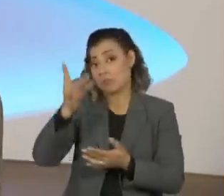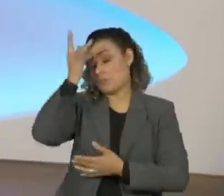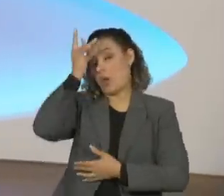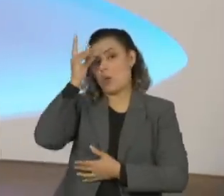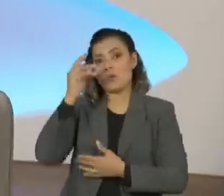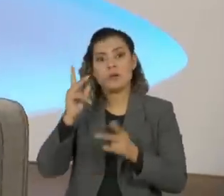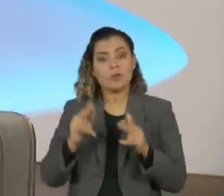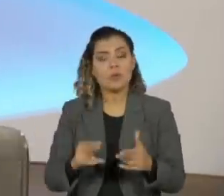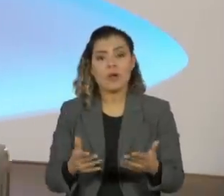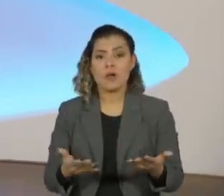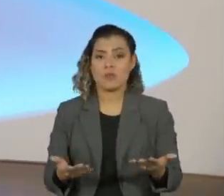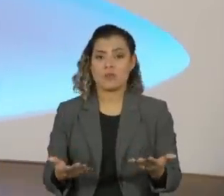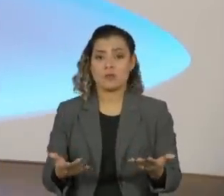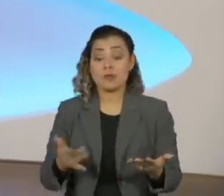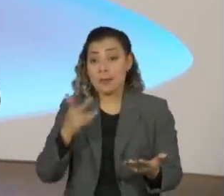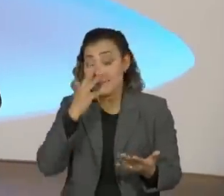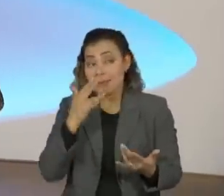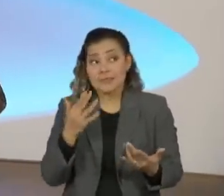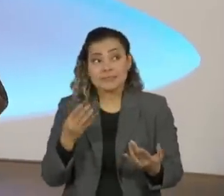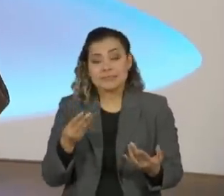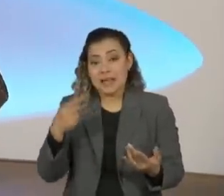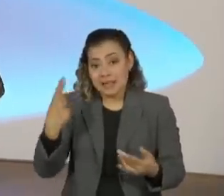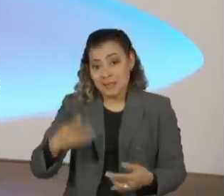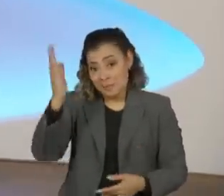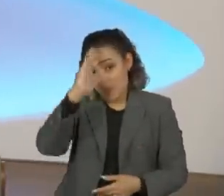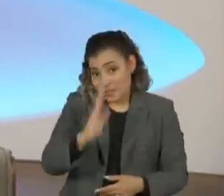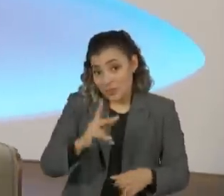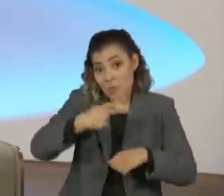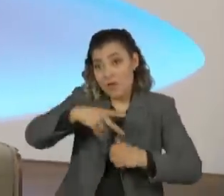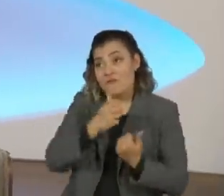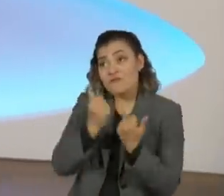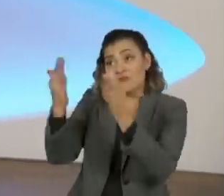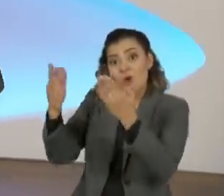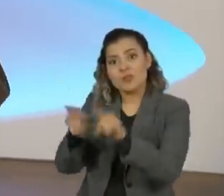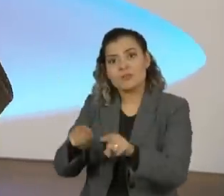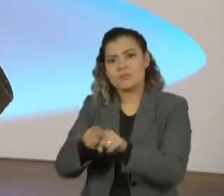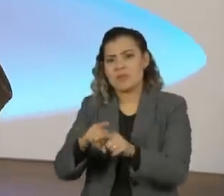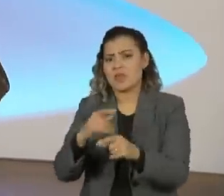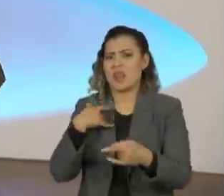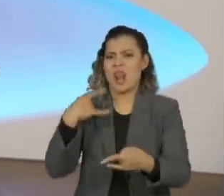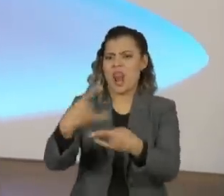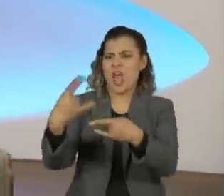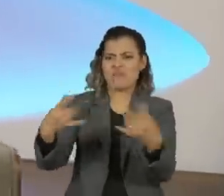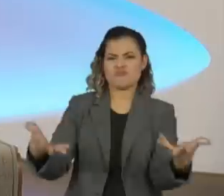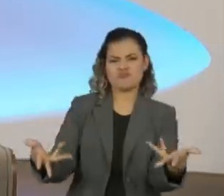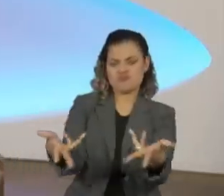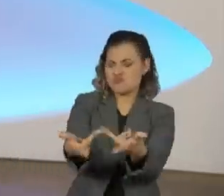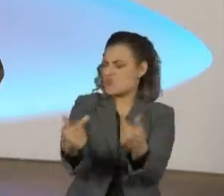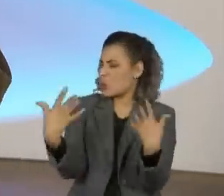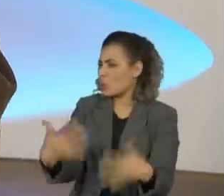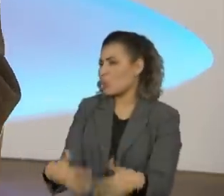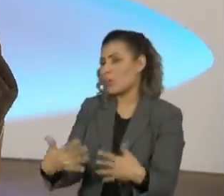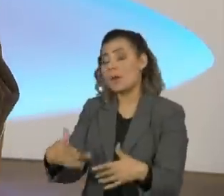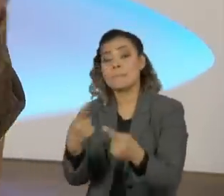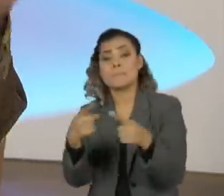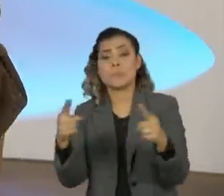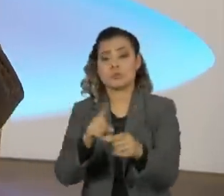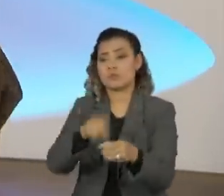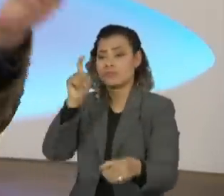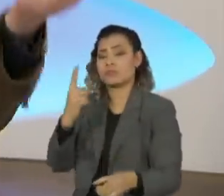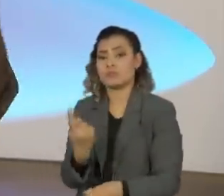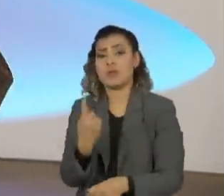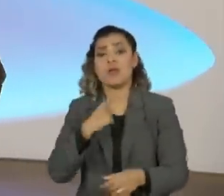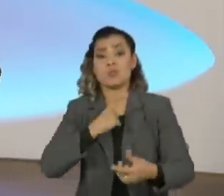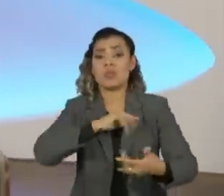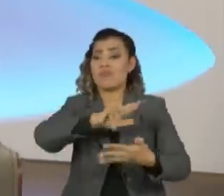bela notividade, a cena independente, tanto aqui no Brasil, lá fora estão fazendo lives espetaculares de música independente. Eu tenho um monte